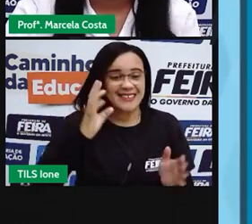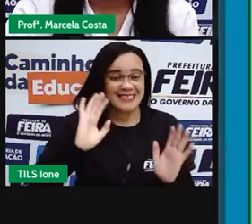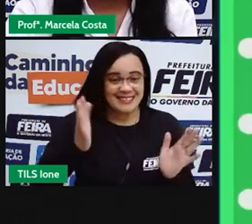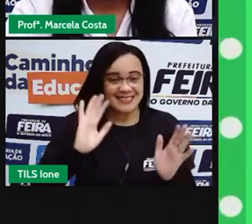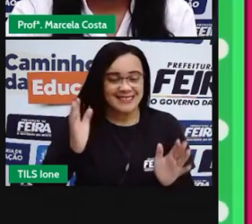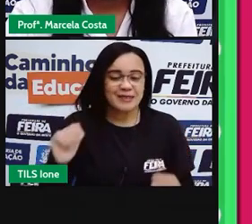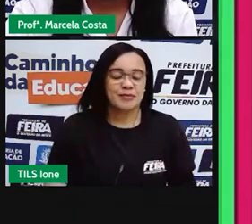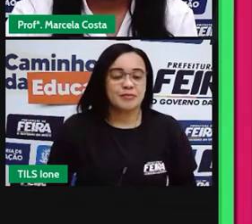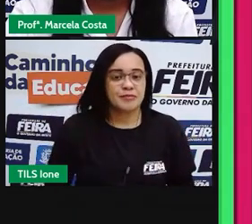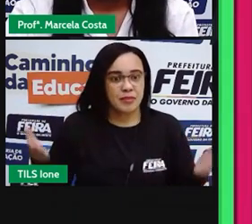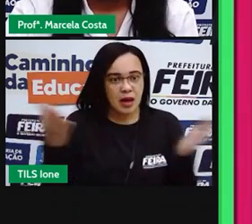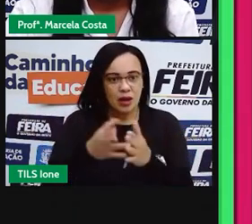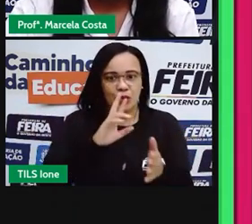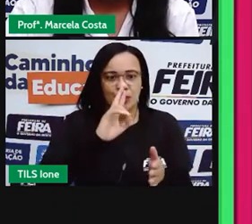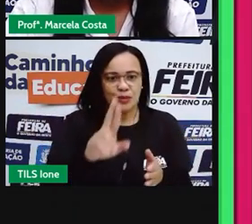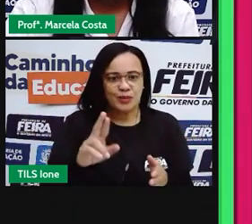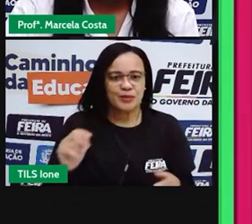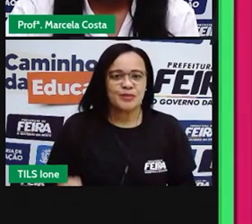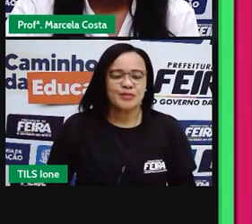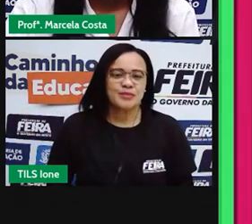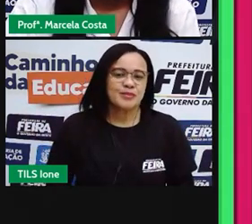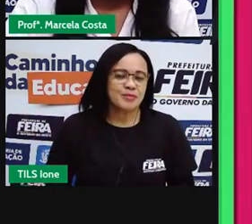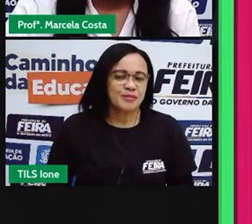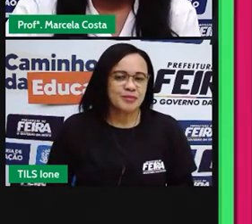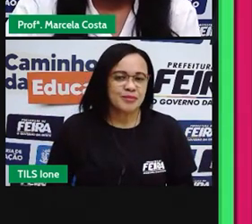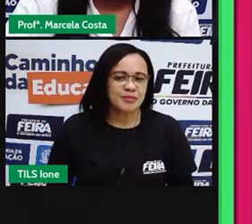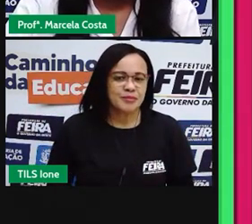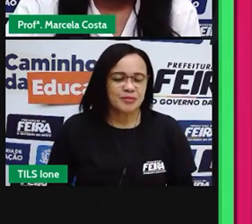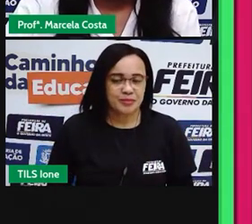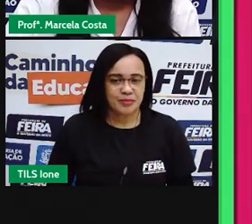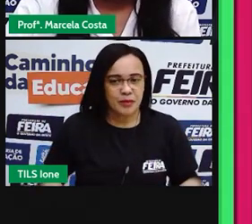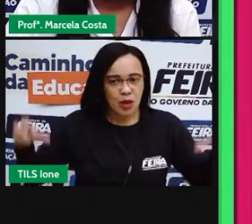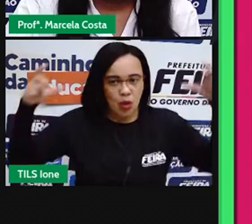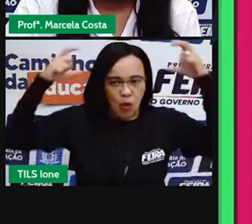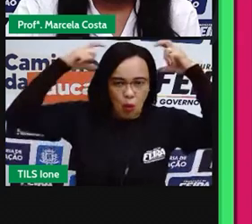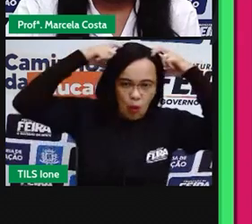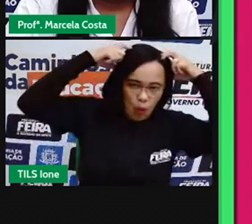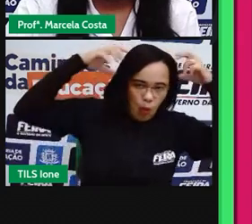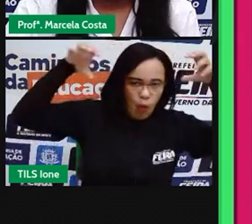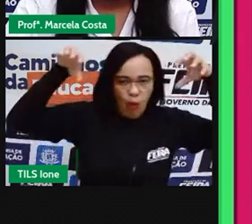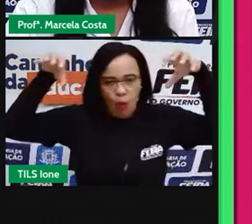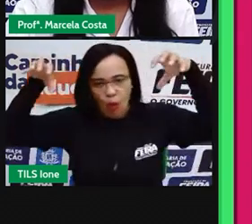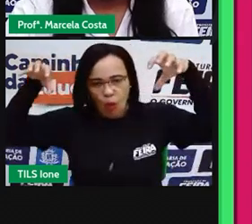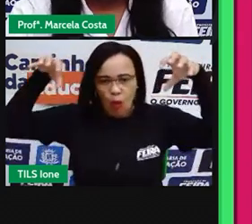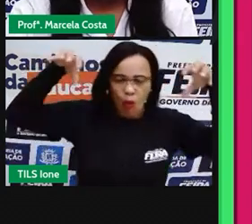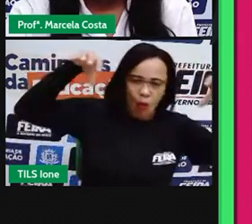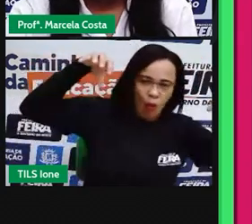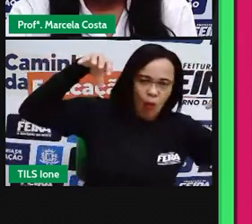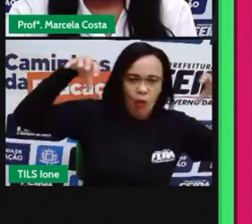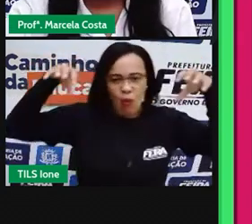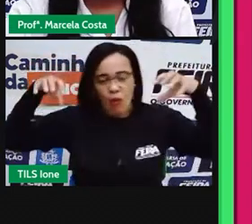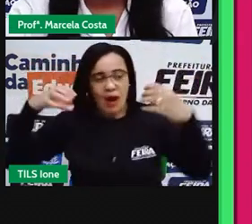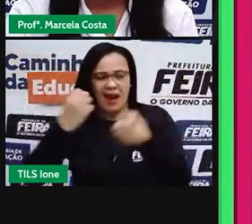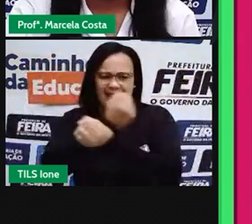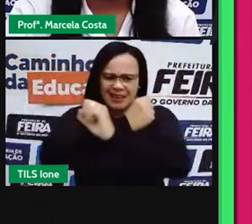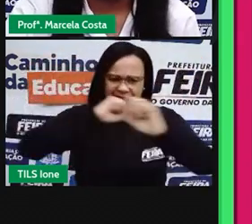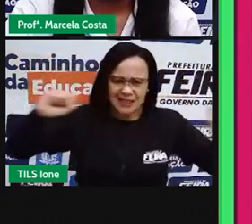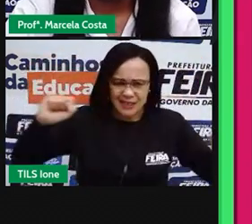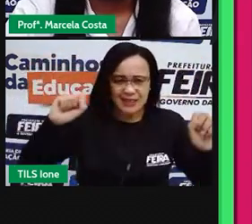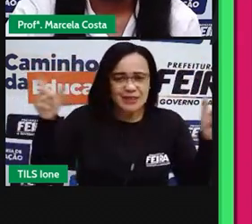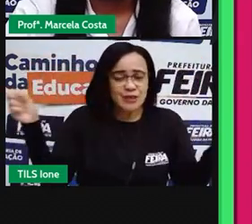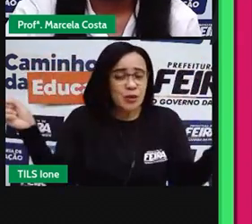dovo. O urso, olha esse urso em pé aqui, é um animal grande ou é um animal